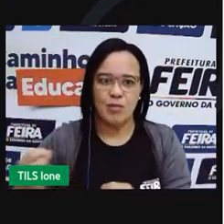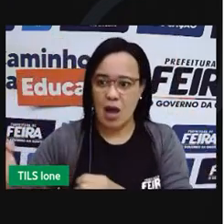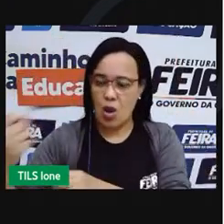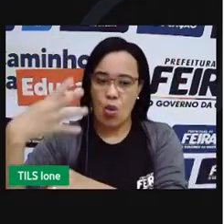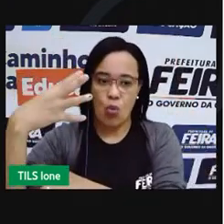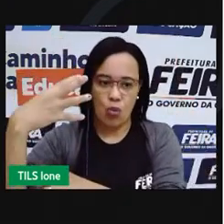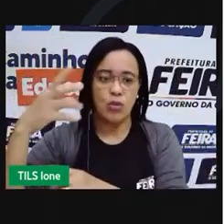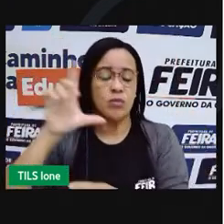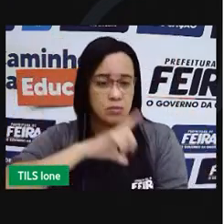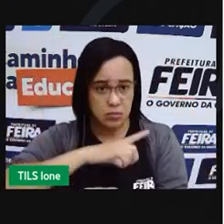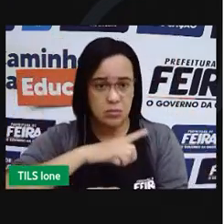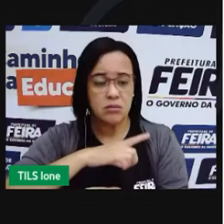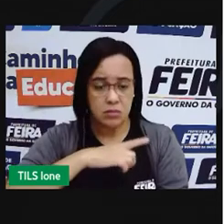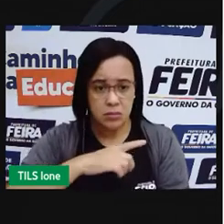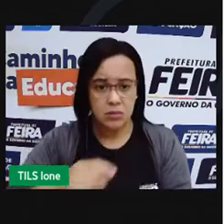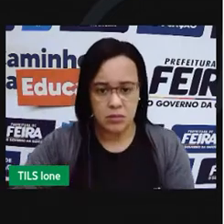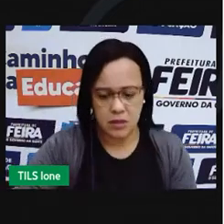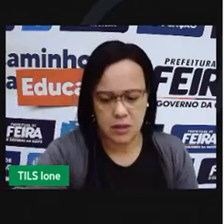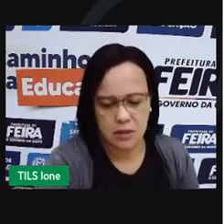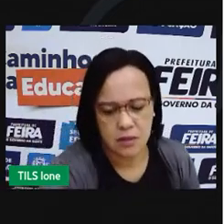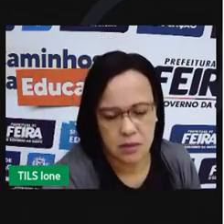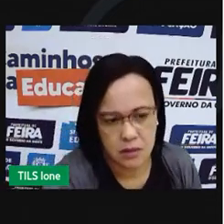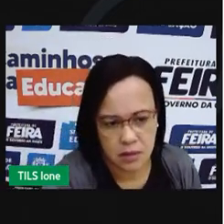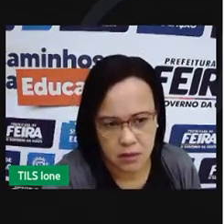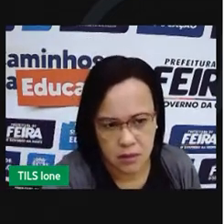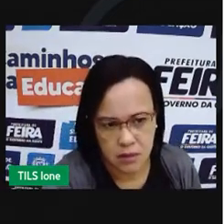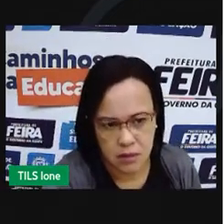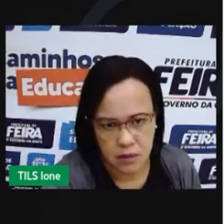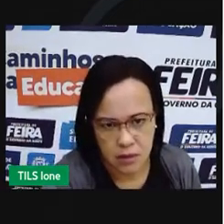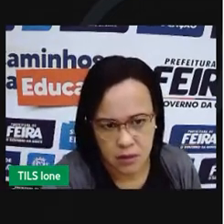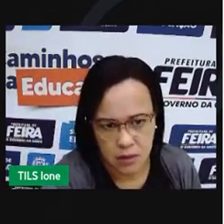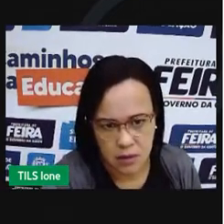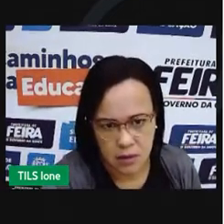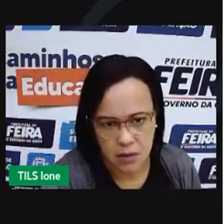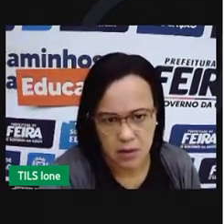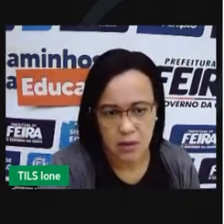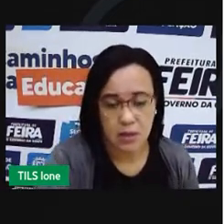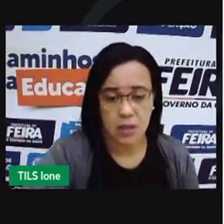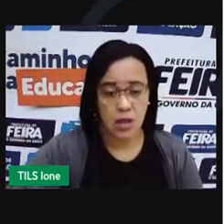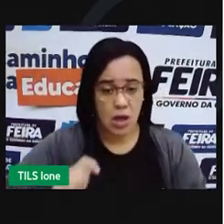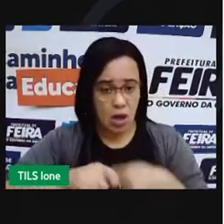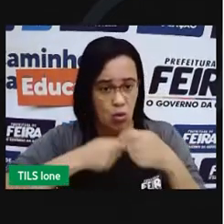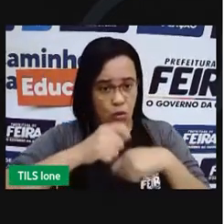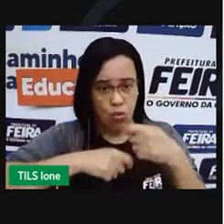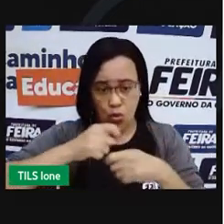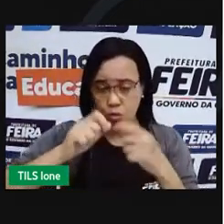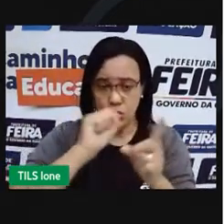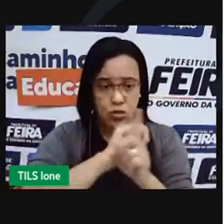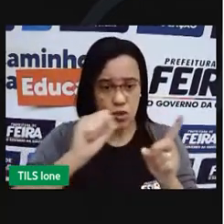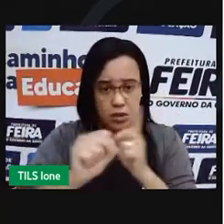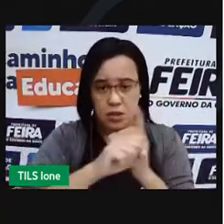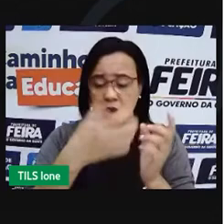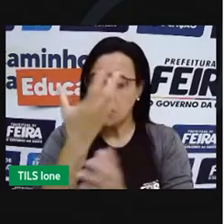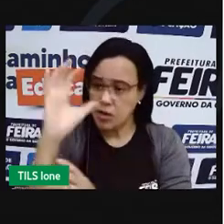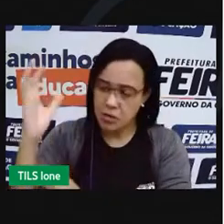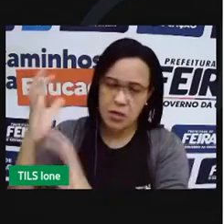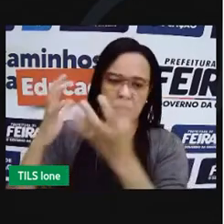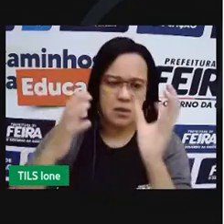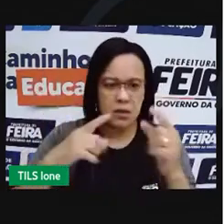essas, nos âmbitos econômico, social e ambiental, podemos dizer que o seu prédio será sustentável.